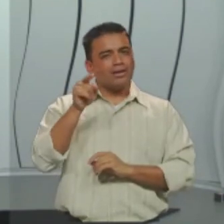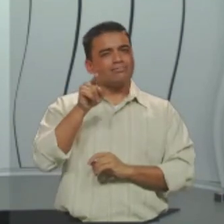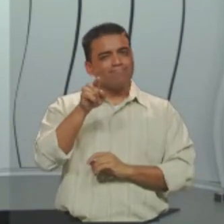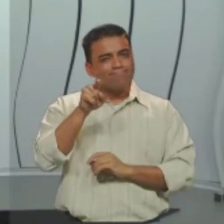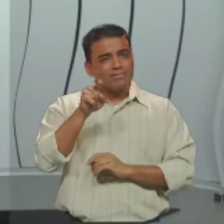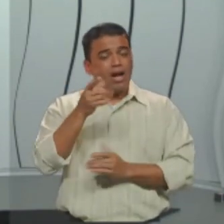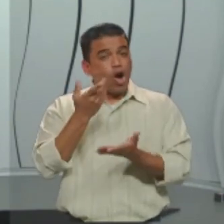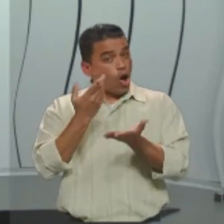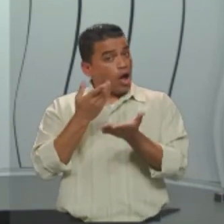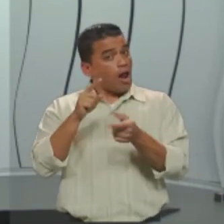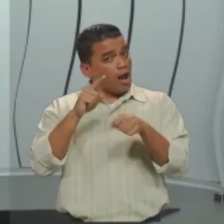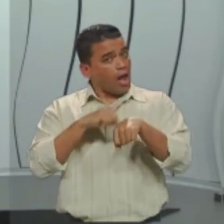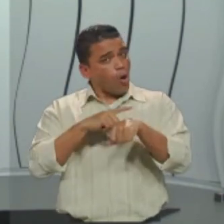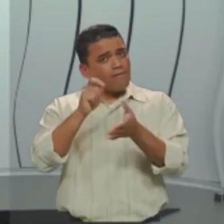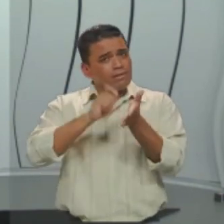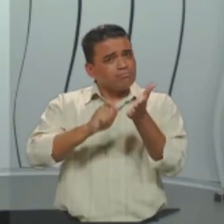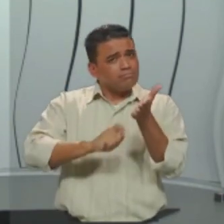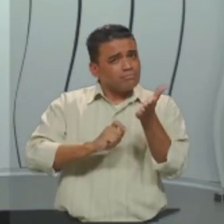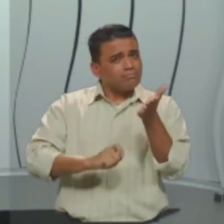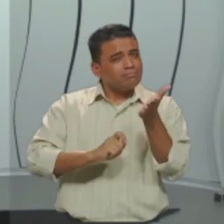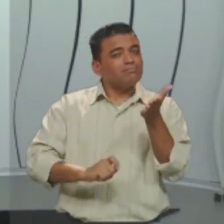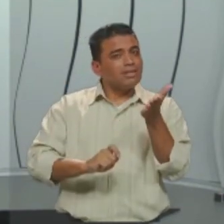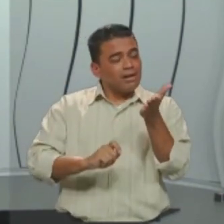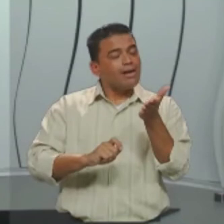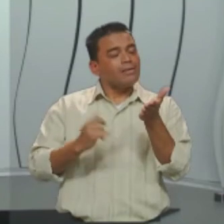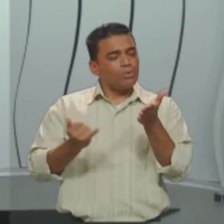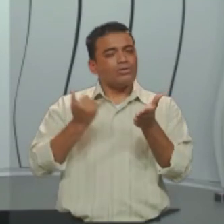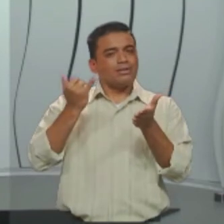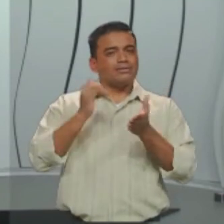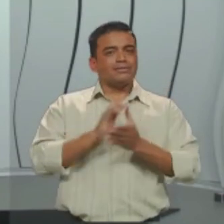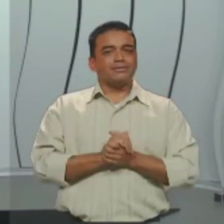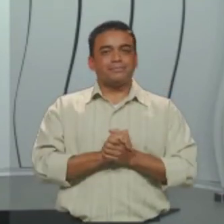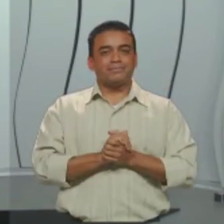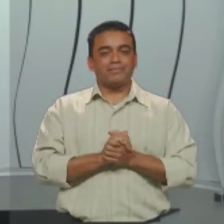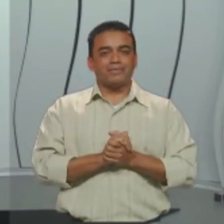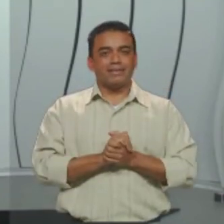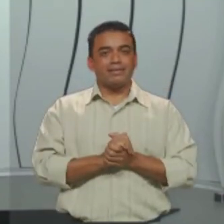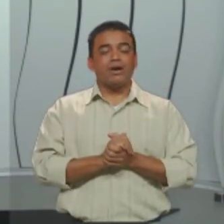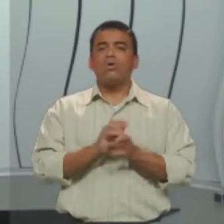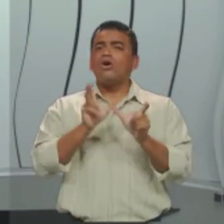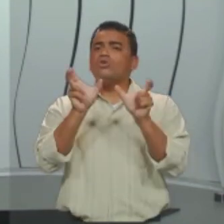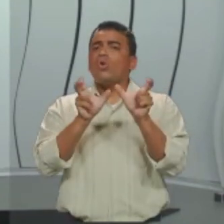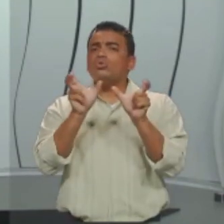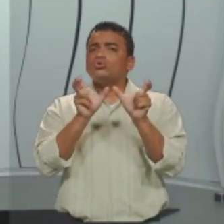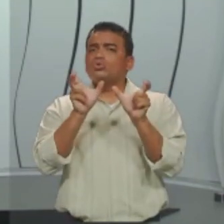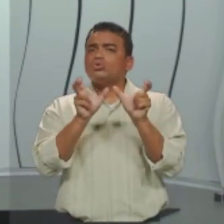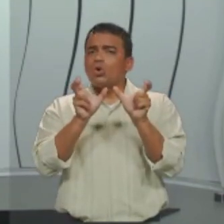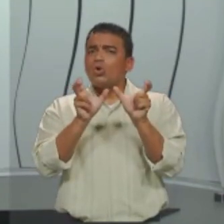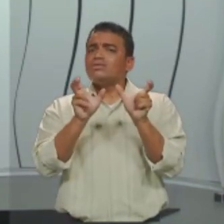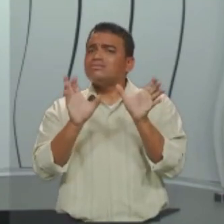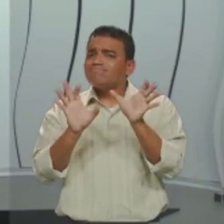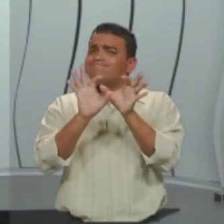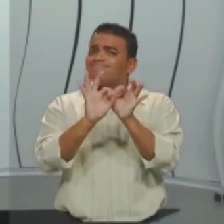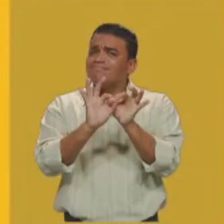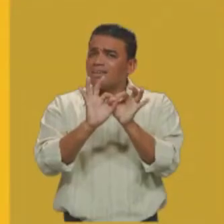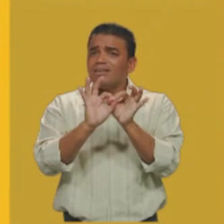produzindo um texto, redigindo um texto. Então, vamos lá. As conjunções estabelecem uma